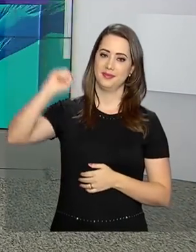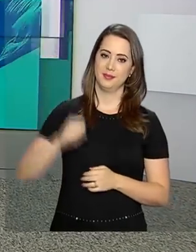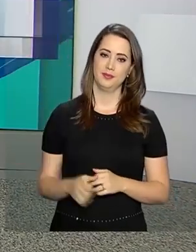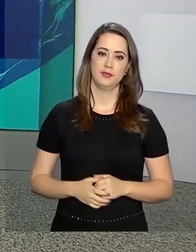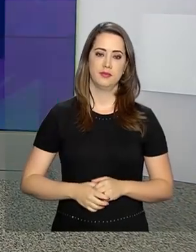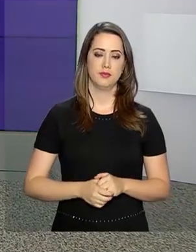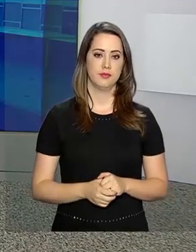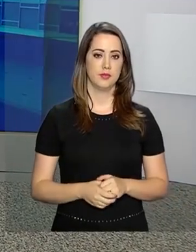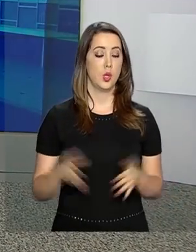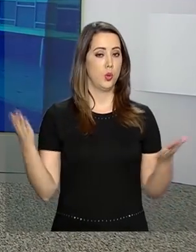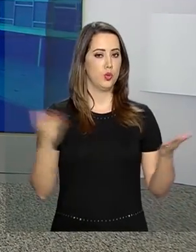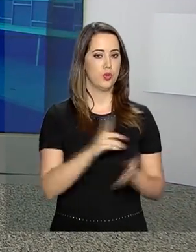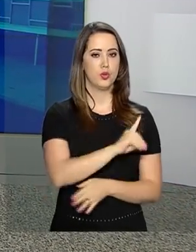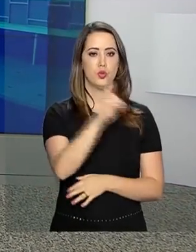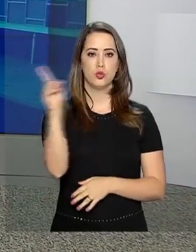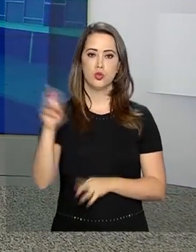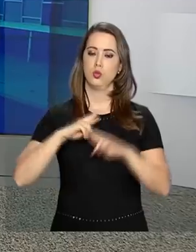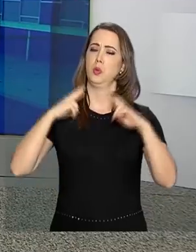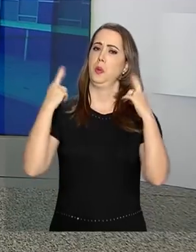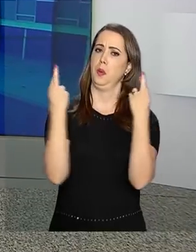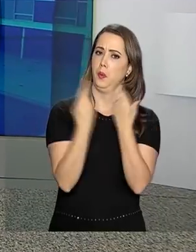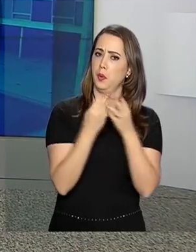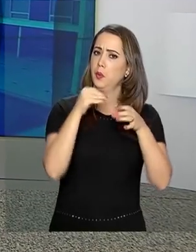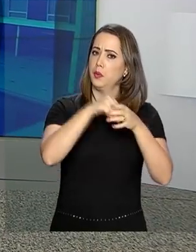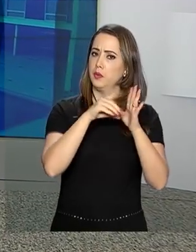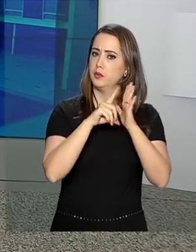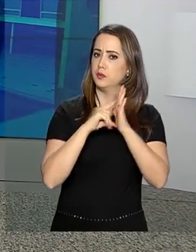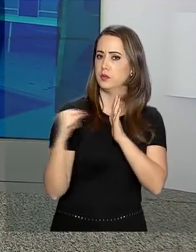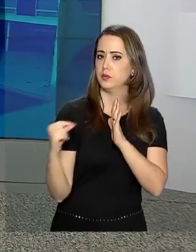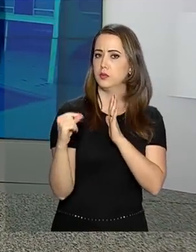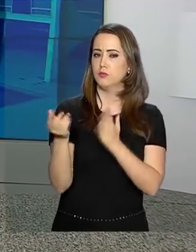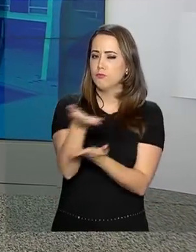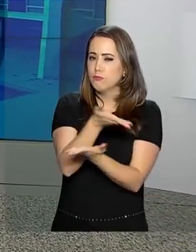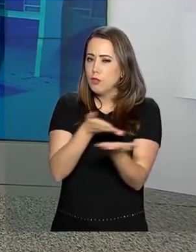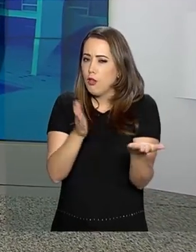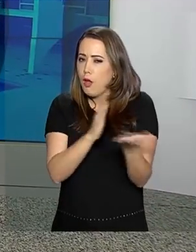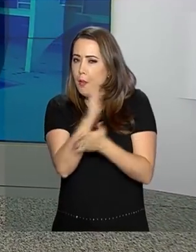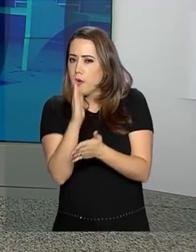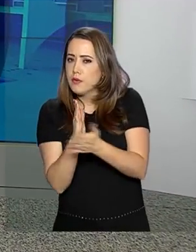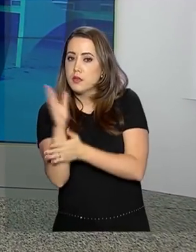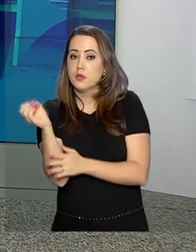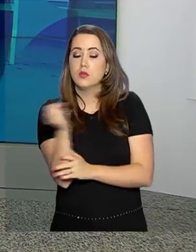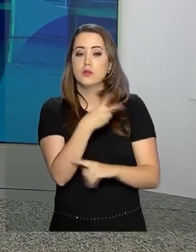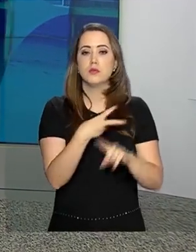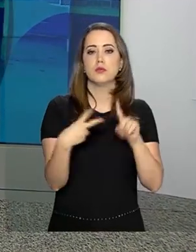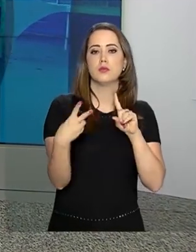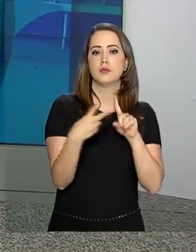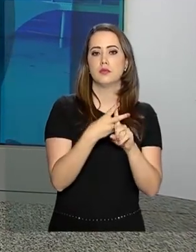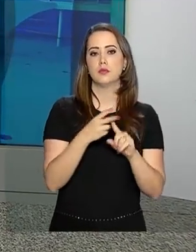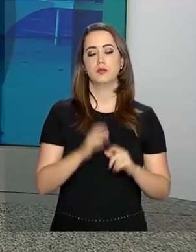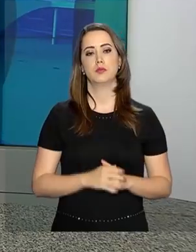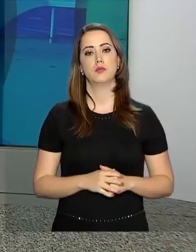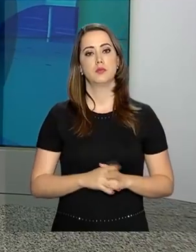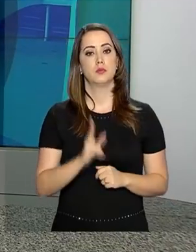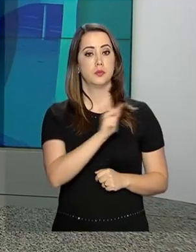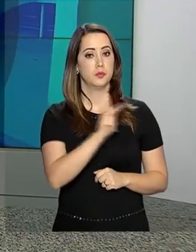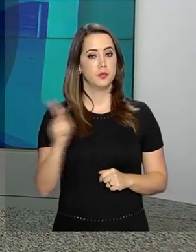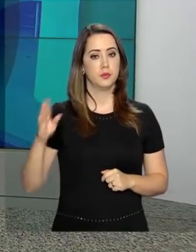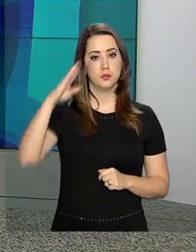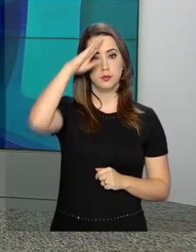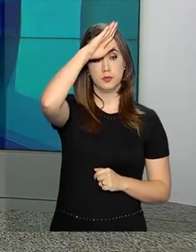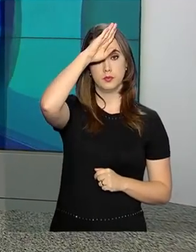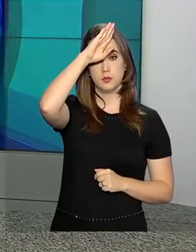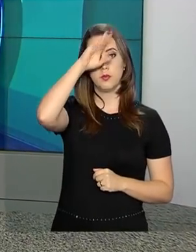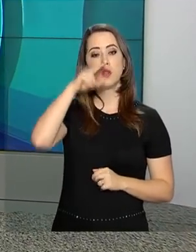abril. Hoje foi dia de muita reunião no Palácio do Planalto em torno da aprovação da nova Previdência. O